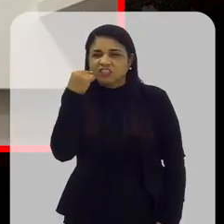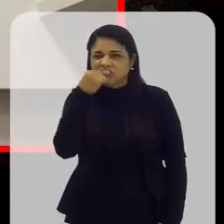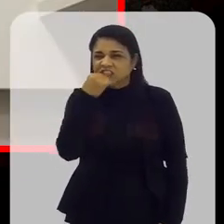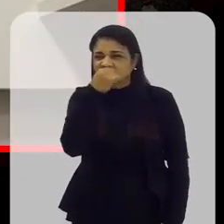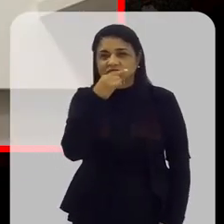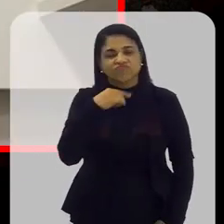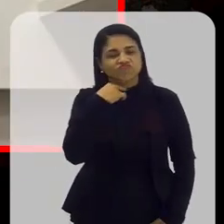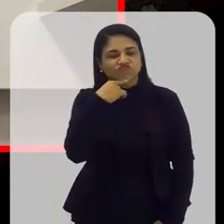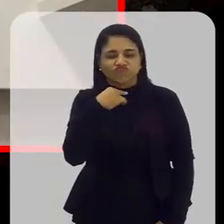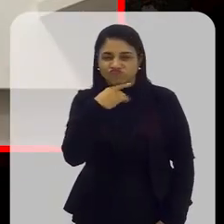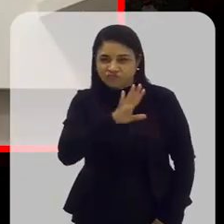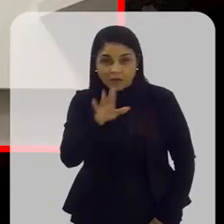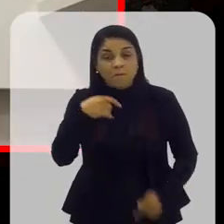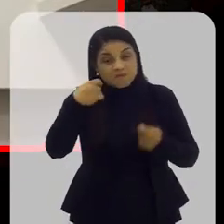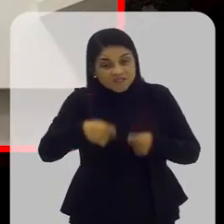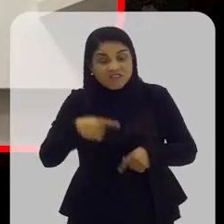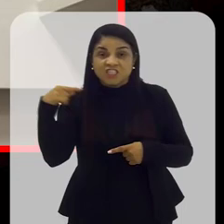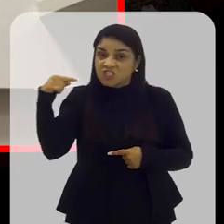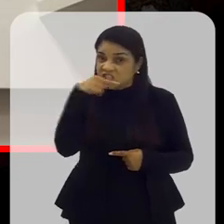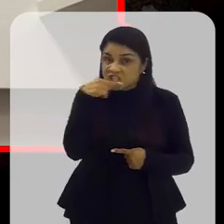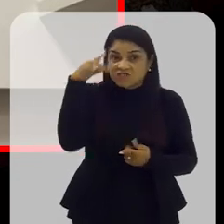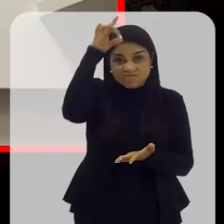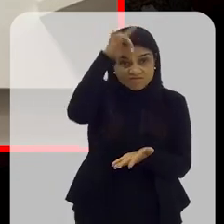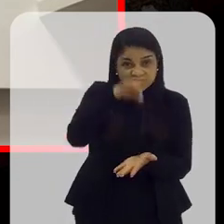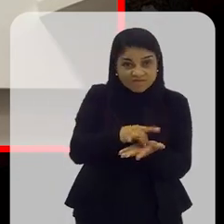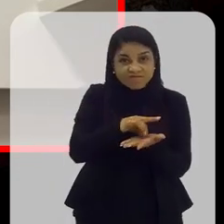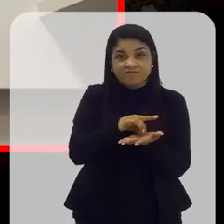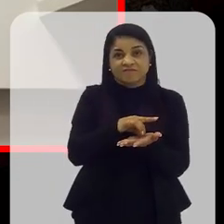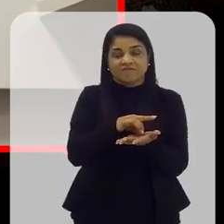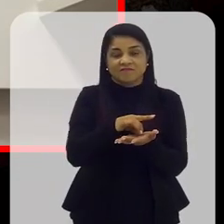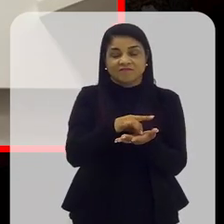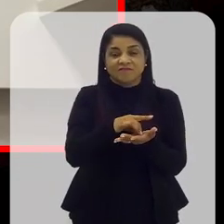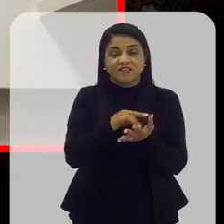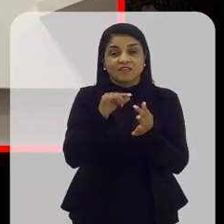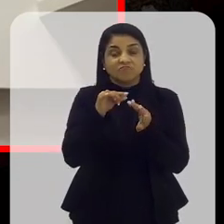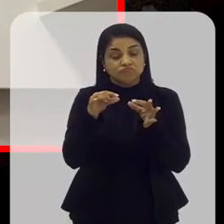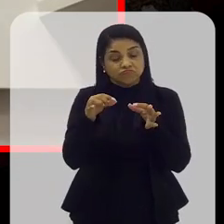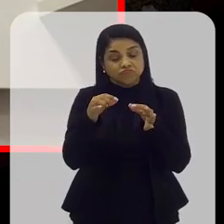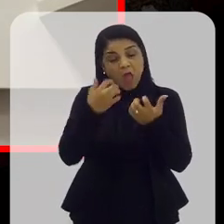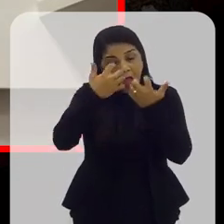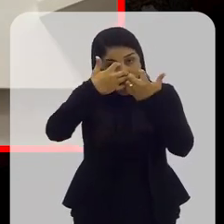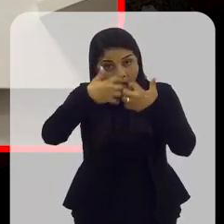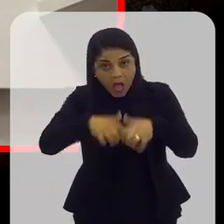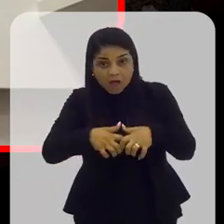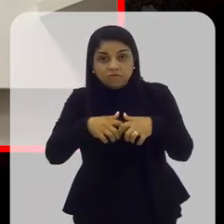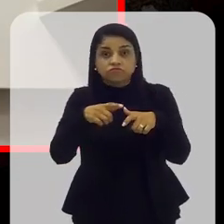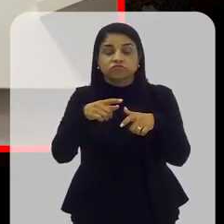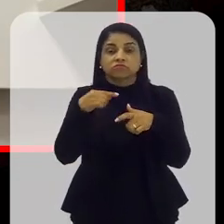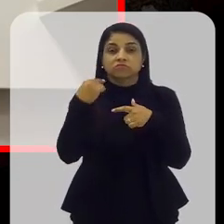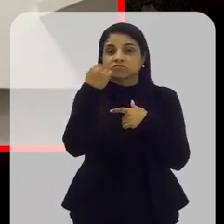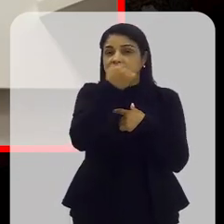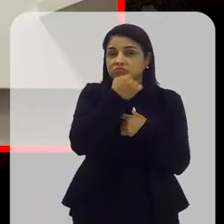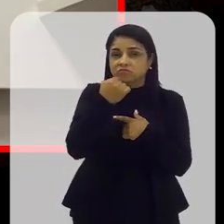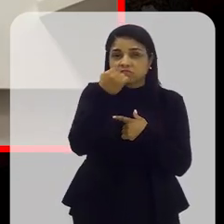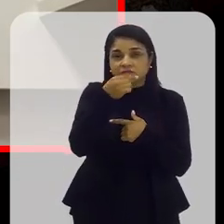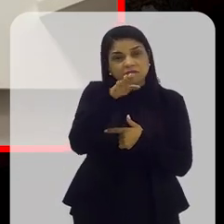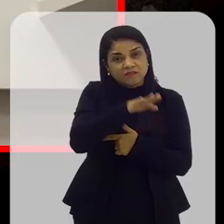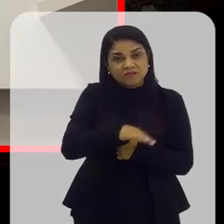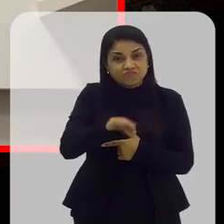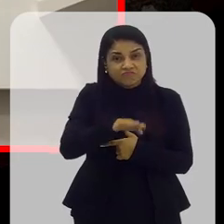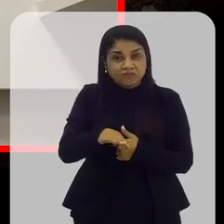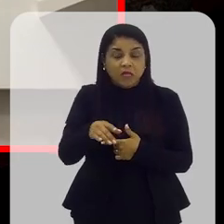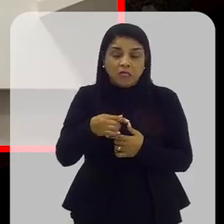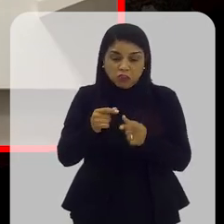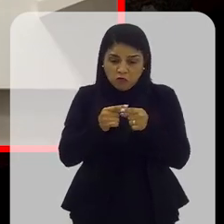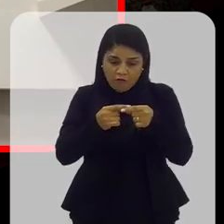silicone. É escova de dente mesmo com seda e que tem que se adequar ao tamanho da boca da criança, né? Não adianta vir